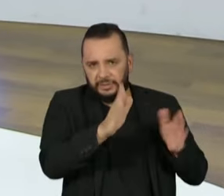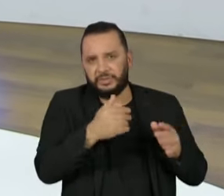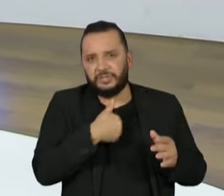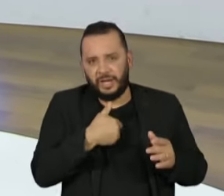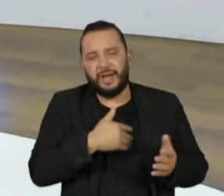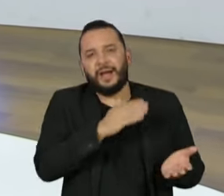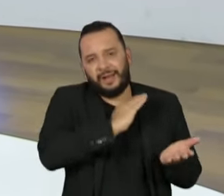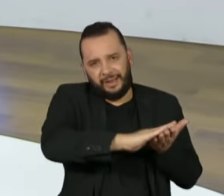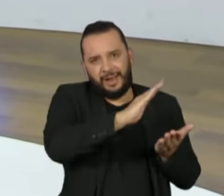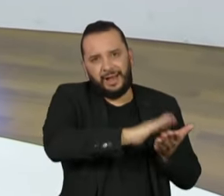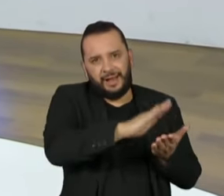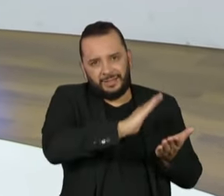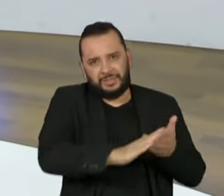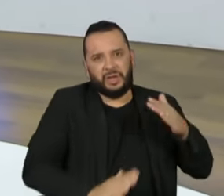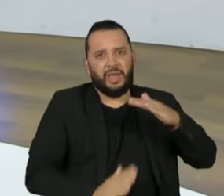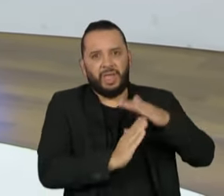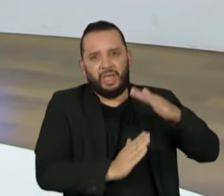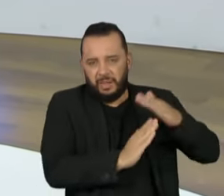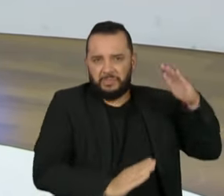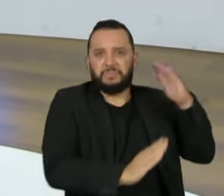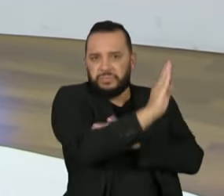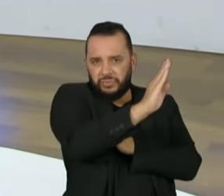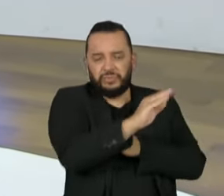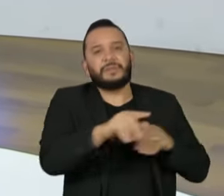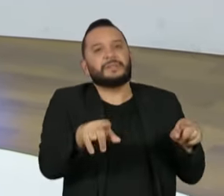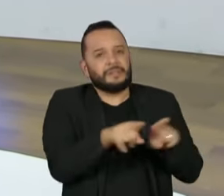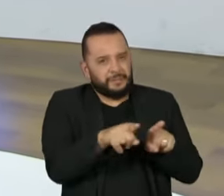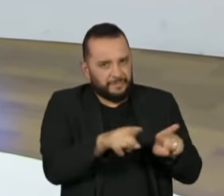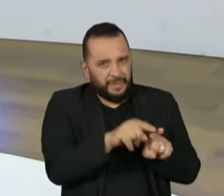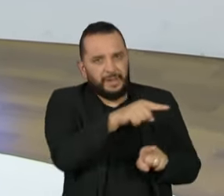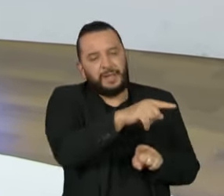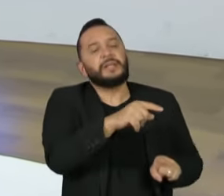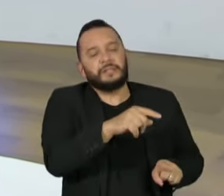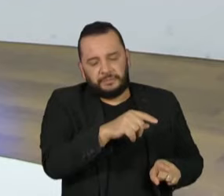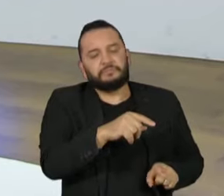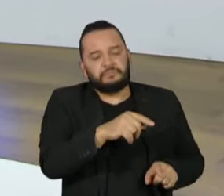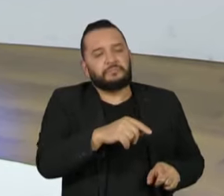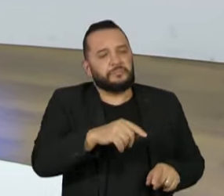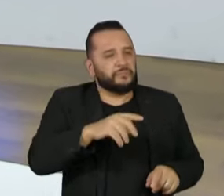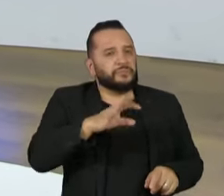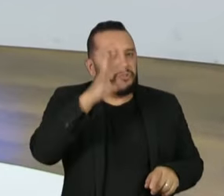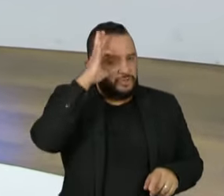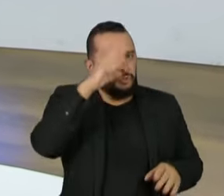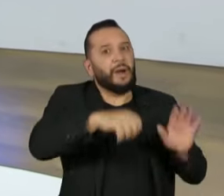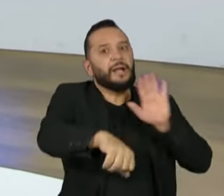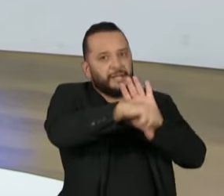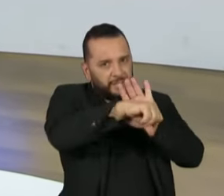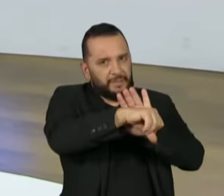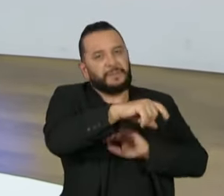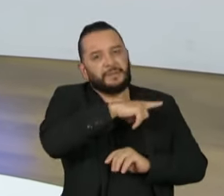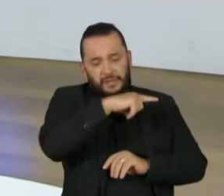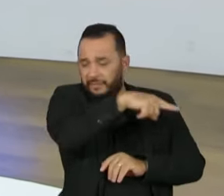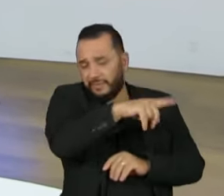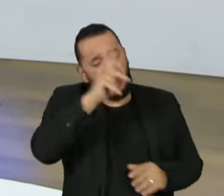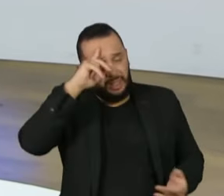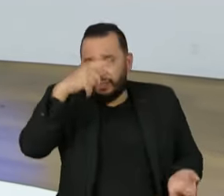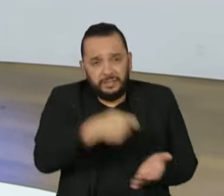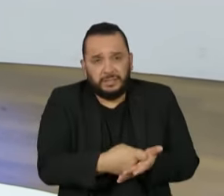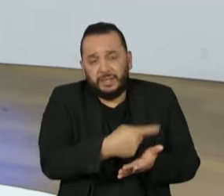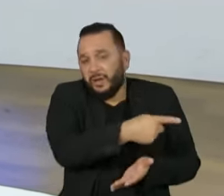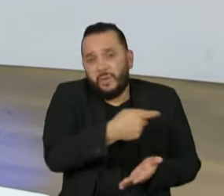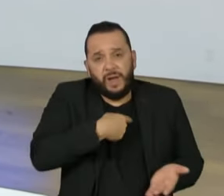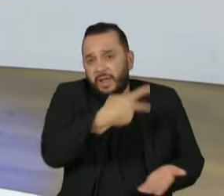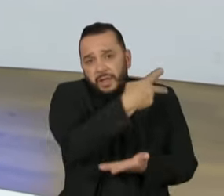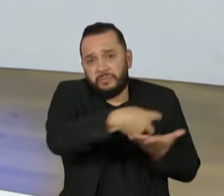criativa. Todos os instrumentos e os requisitos jurídicos se faziam presentes. Era uma decisão política, ela